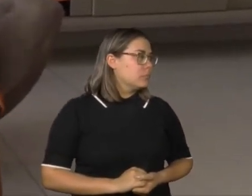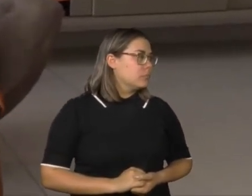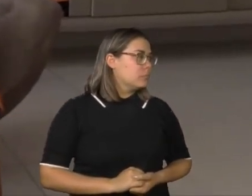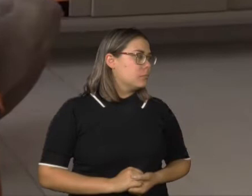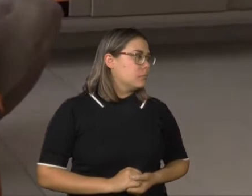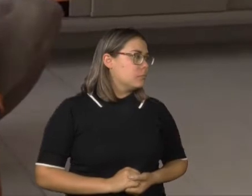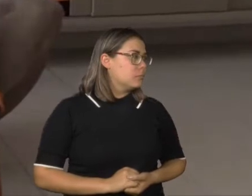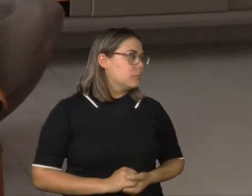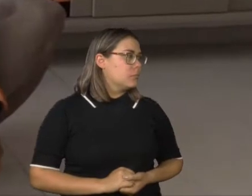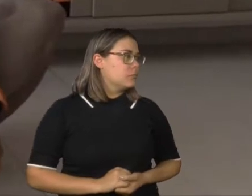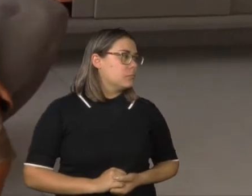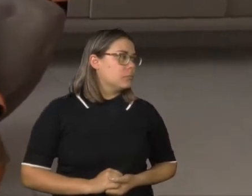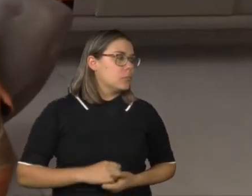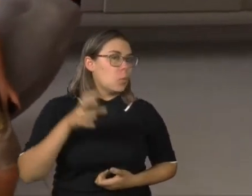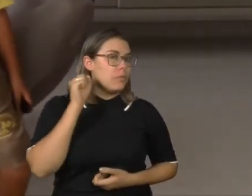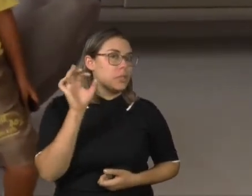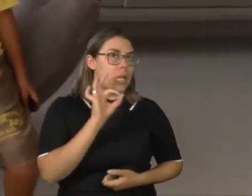Compartilhe o áudio, Patrícia.